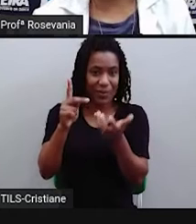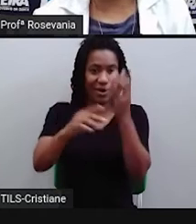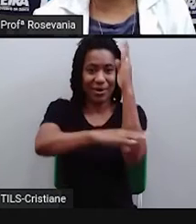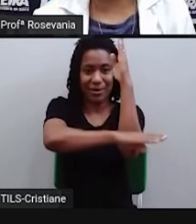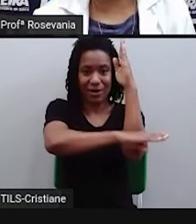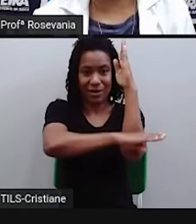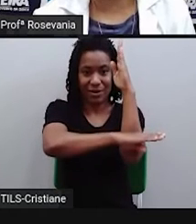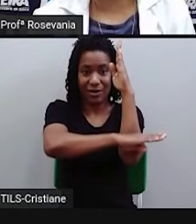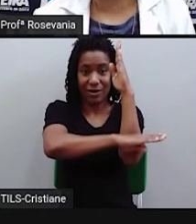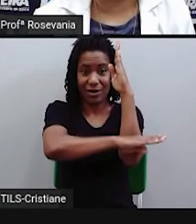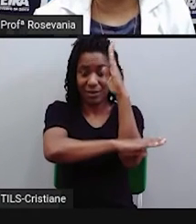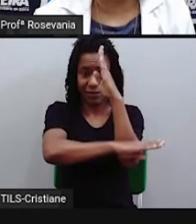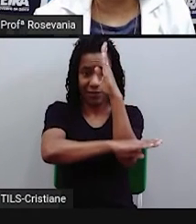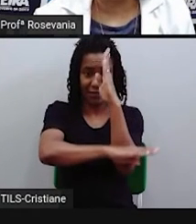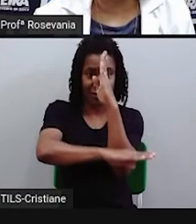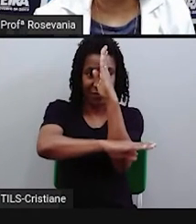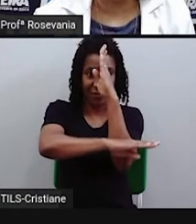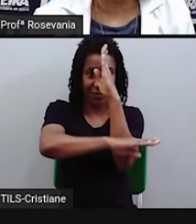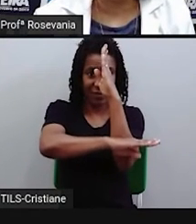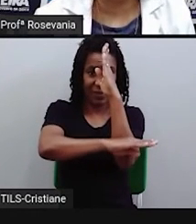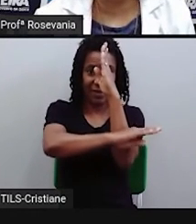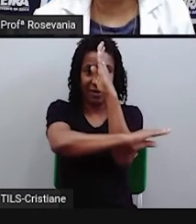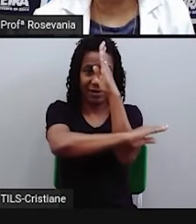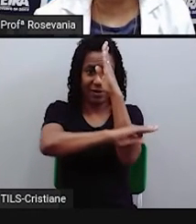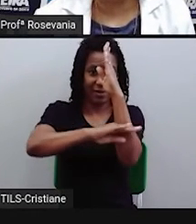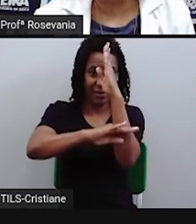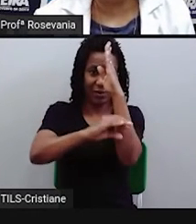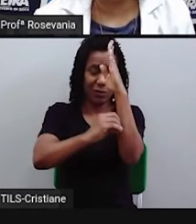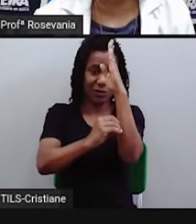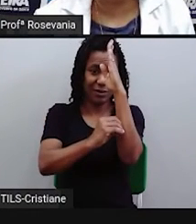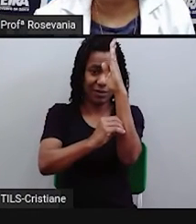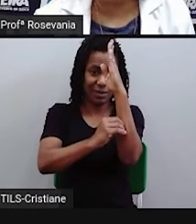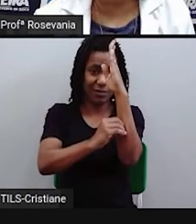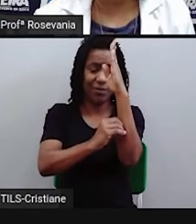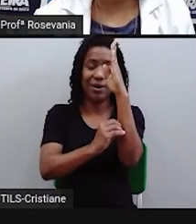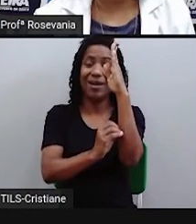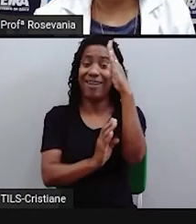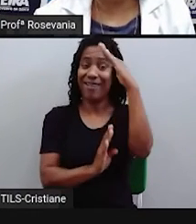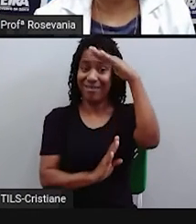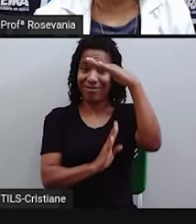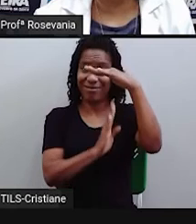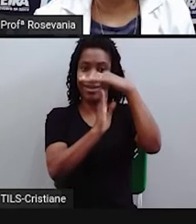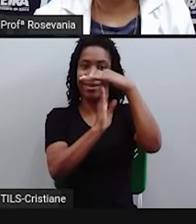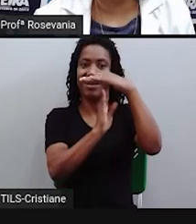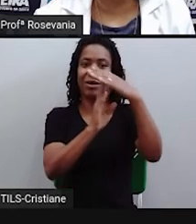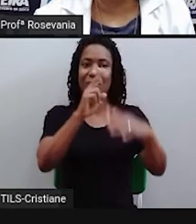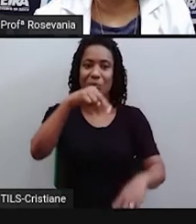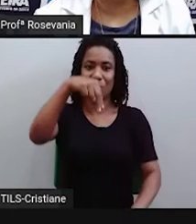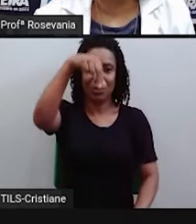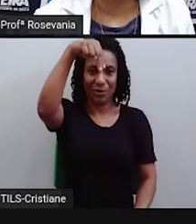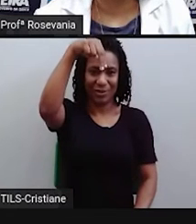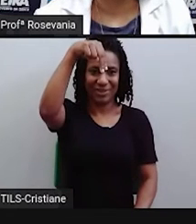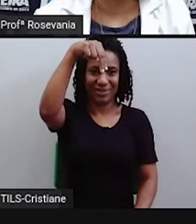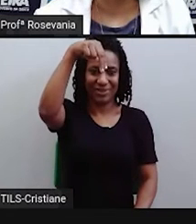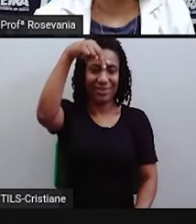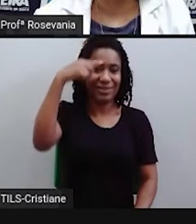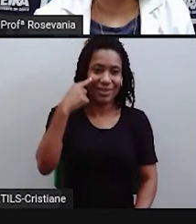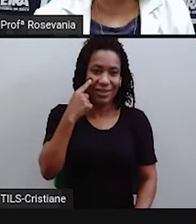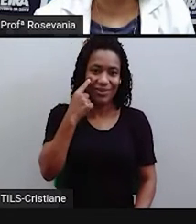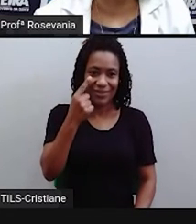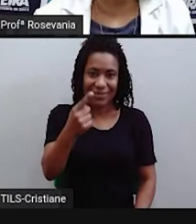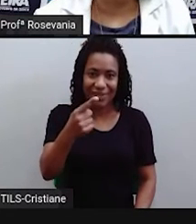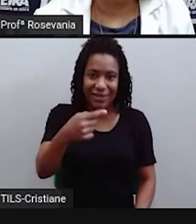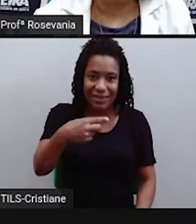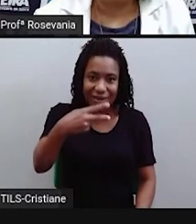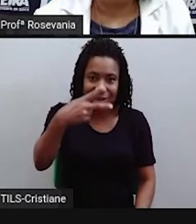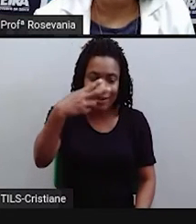e vou até o polo norte aqui. Então, vou zero, um, dois, três, quatro, cinco, seis, sete,